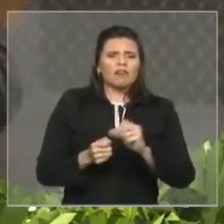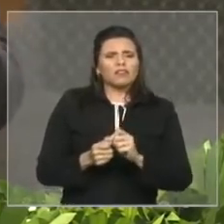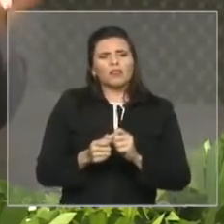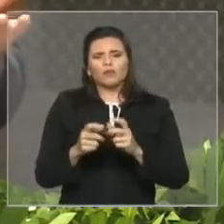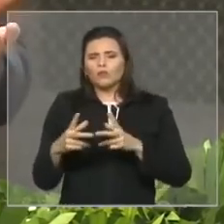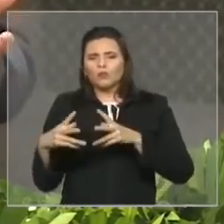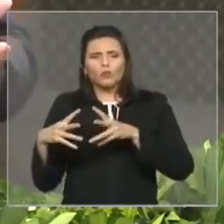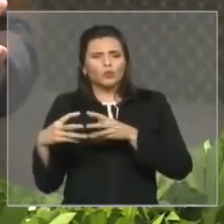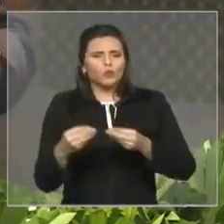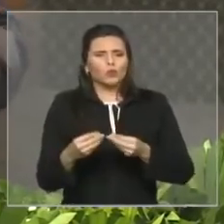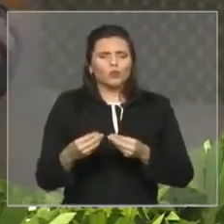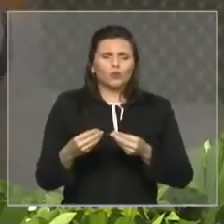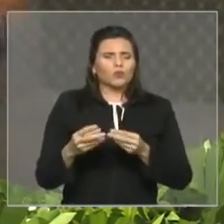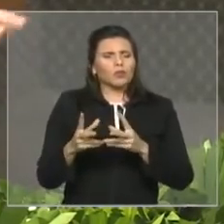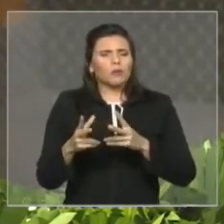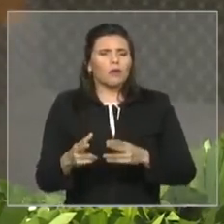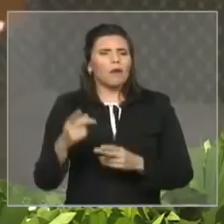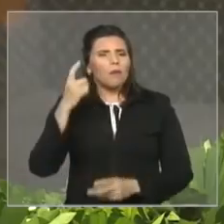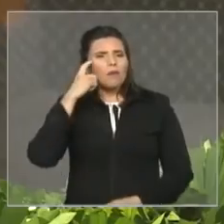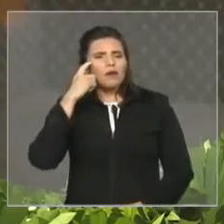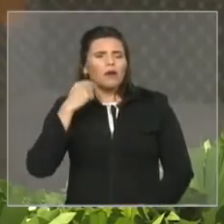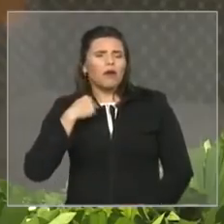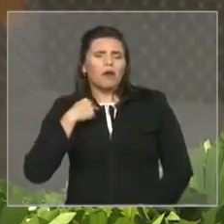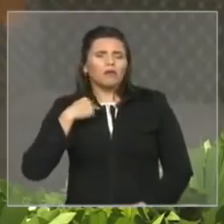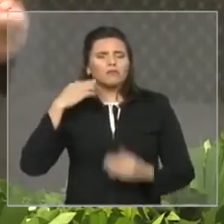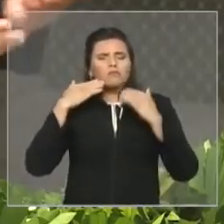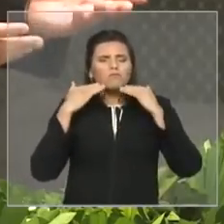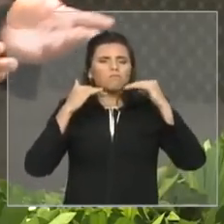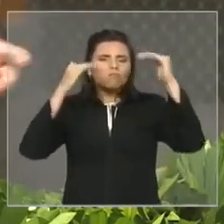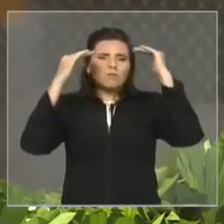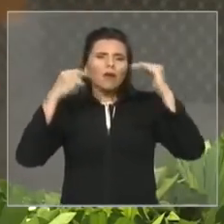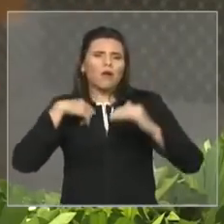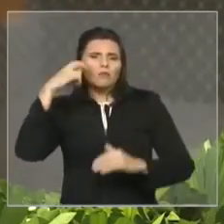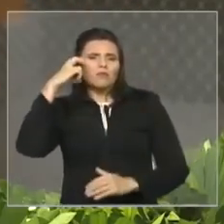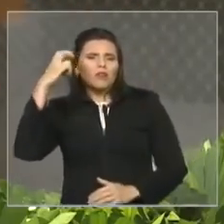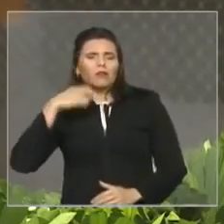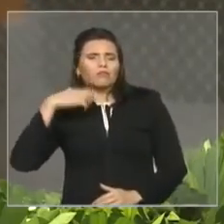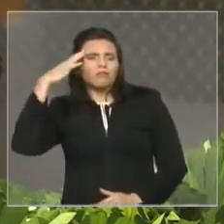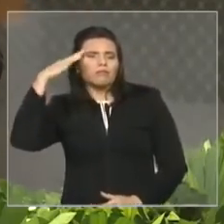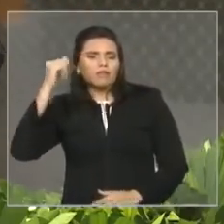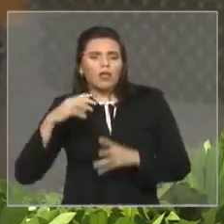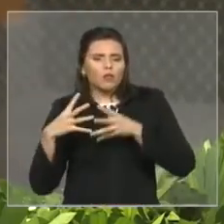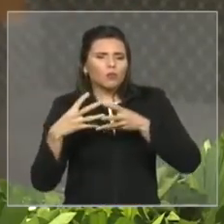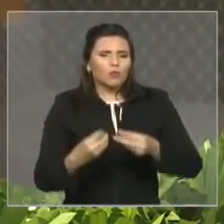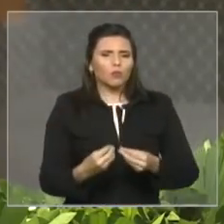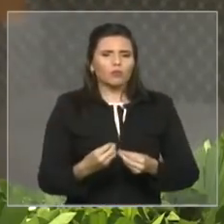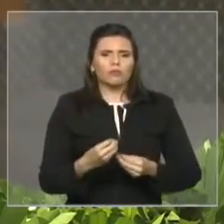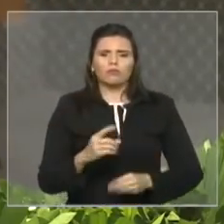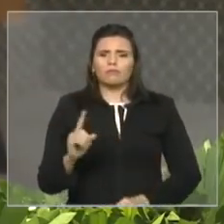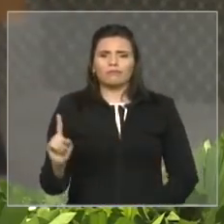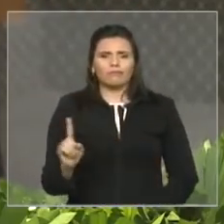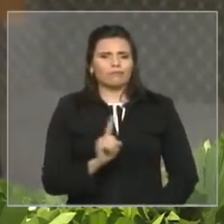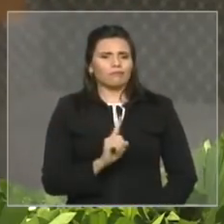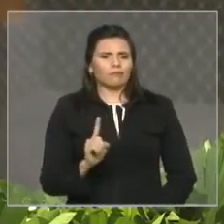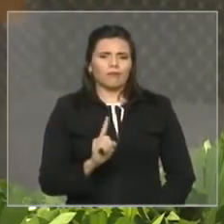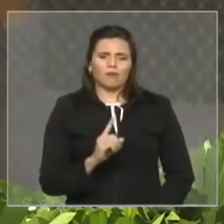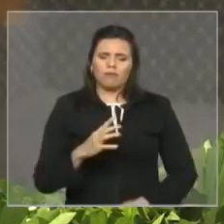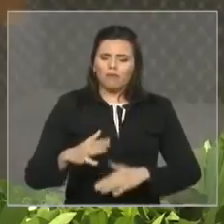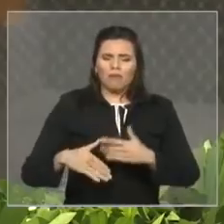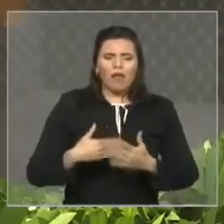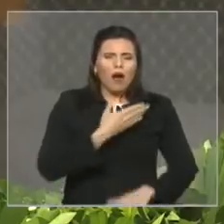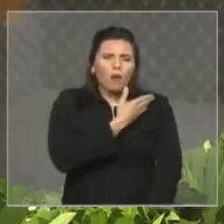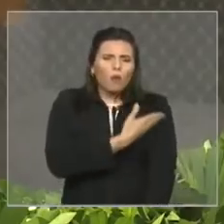de quem já viu tudo e de que, portanto, encara a continuidade da função de governo como uma mera rotina. Não.